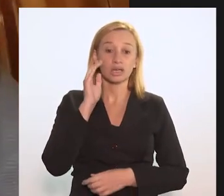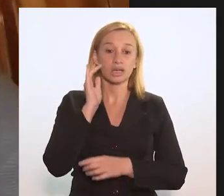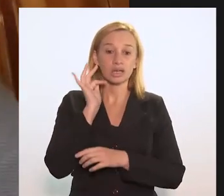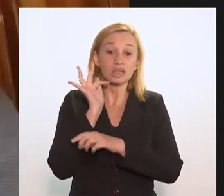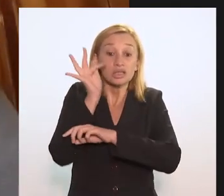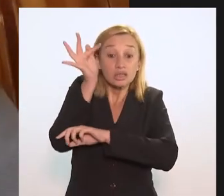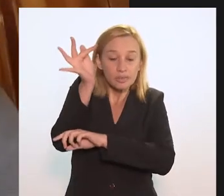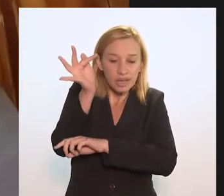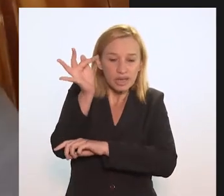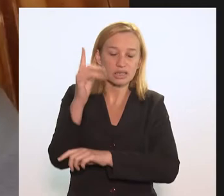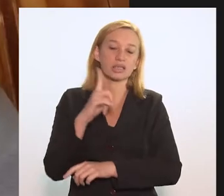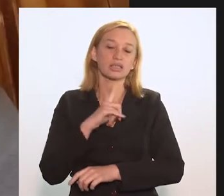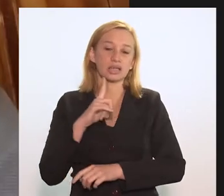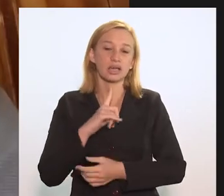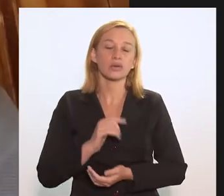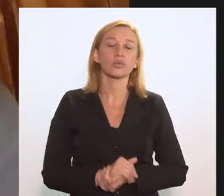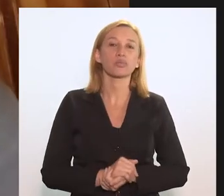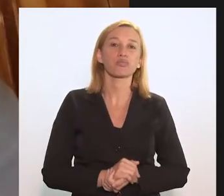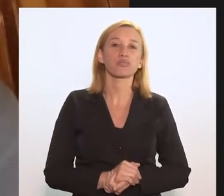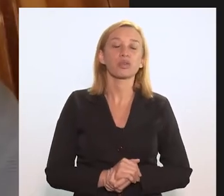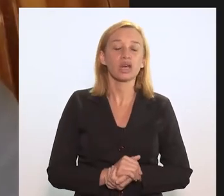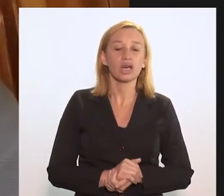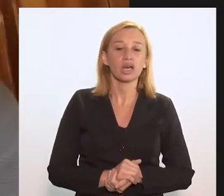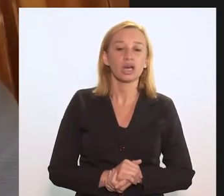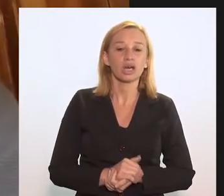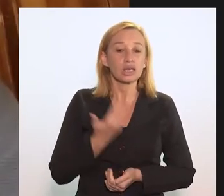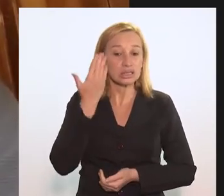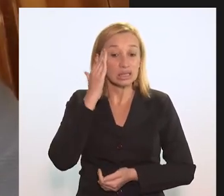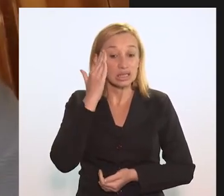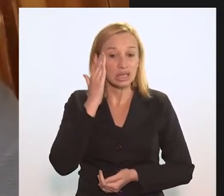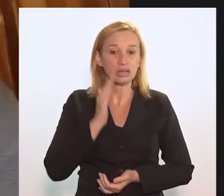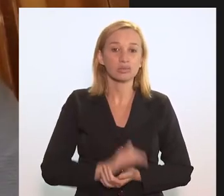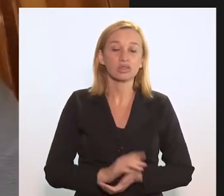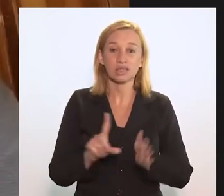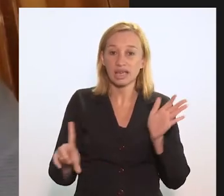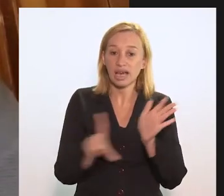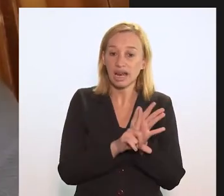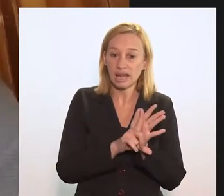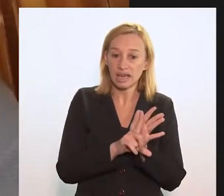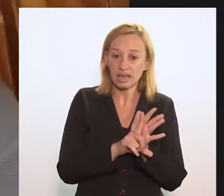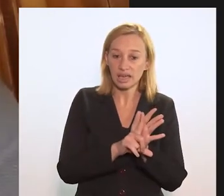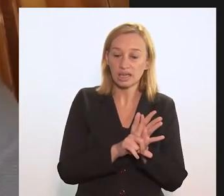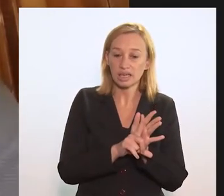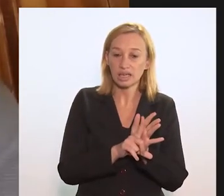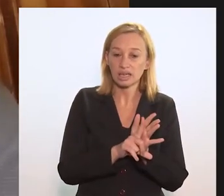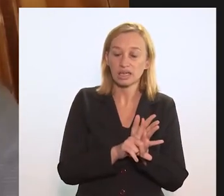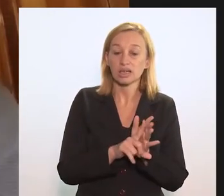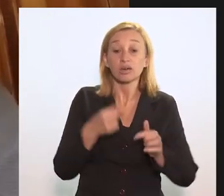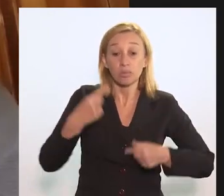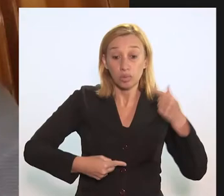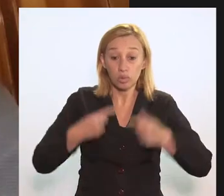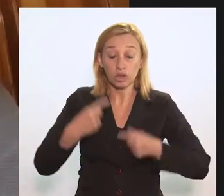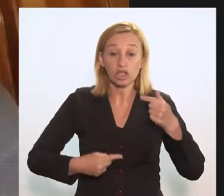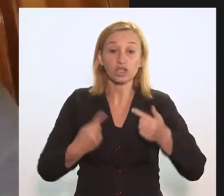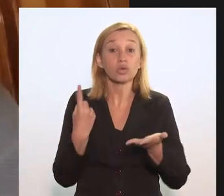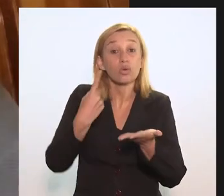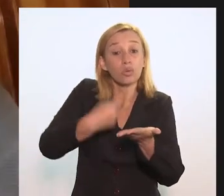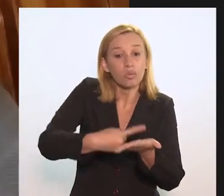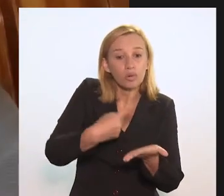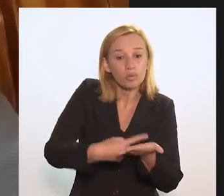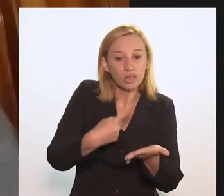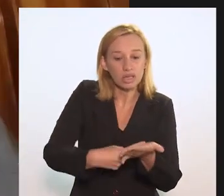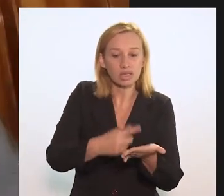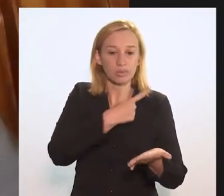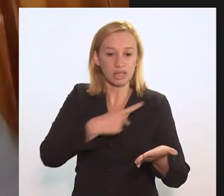esperança e entusiasmo. A gente entende que a lei estabelecida enquanto política e o